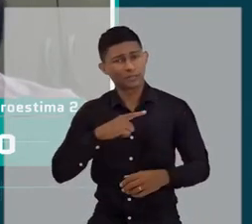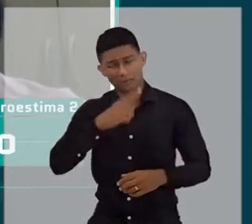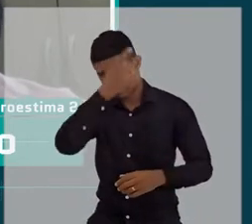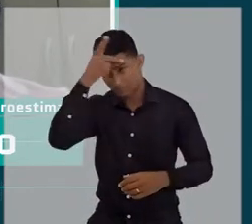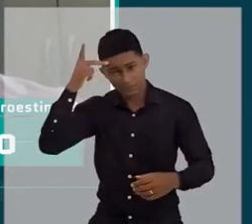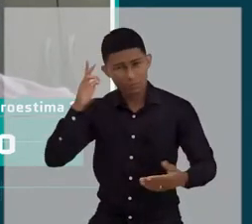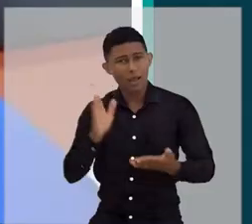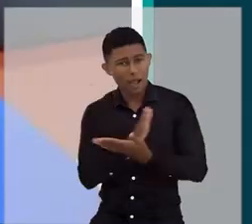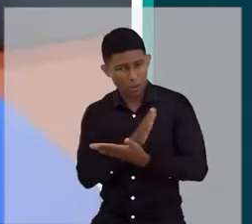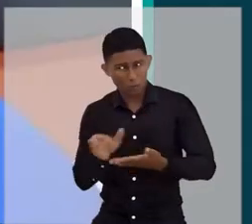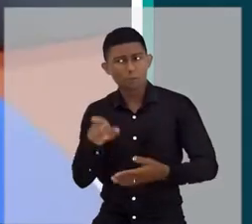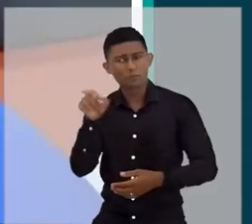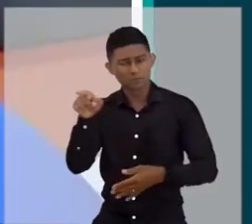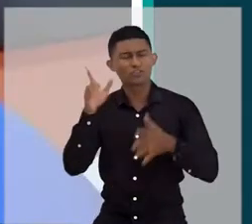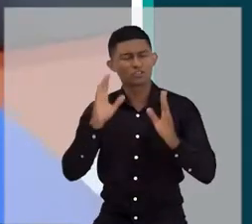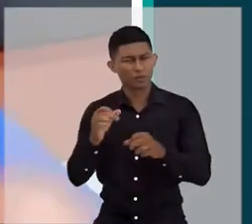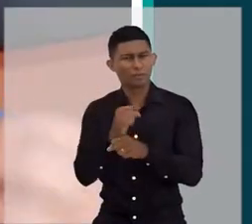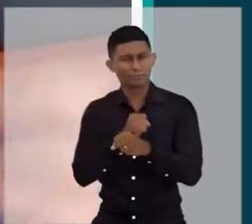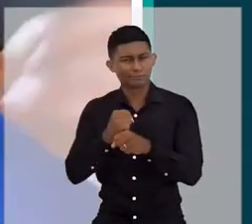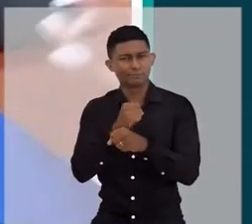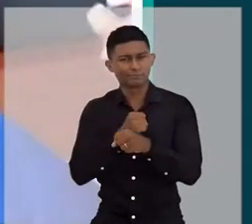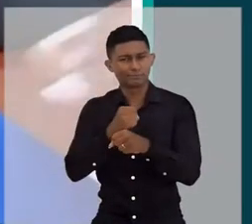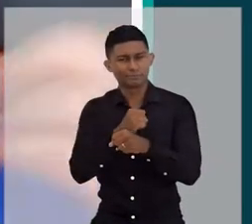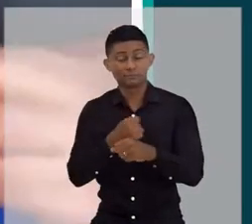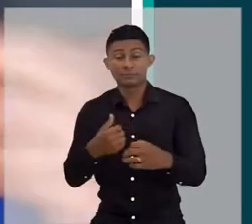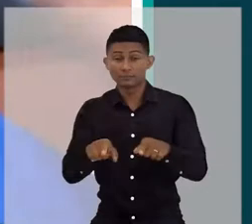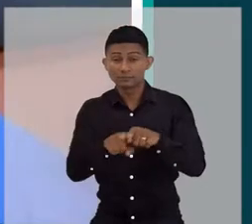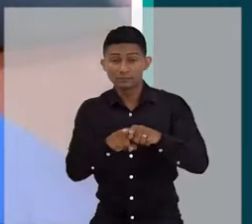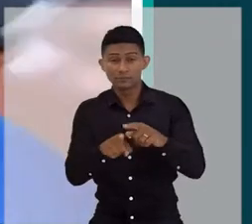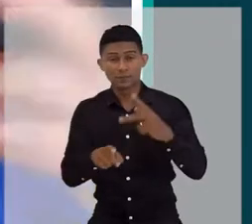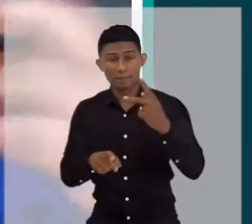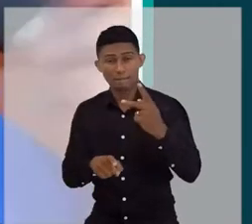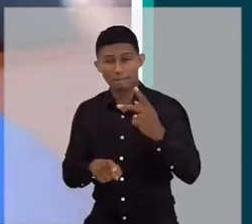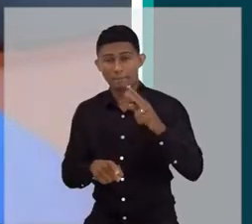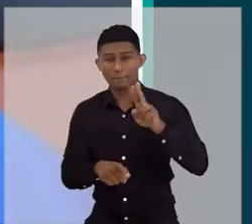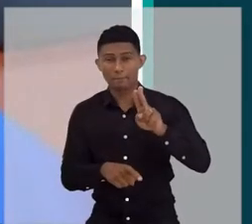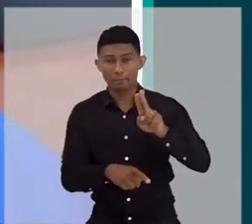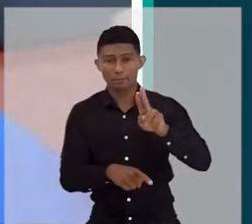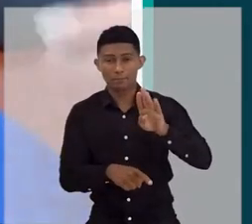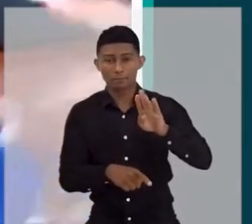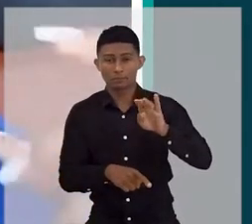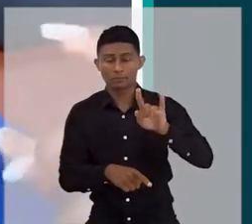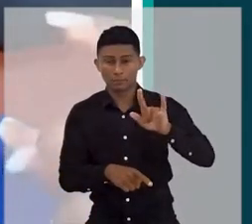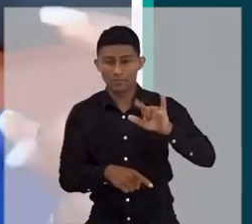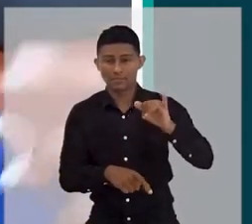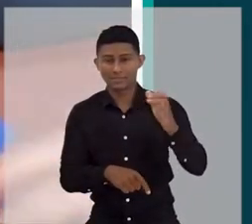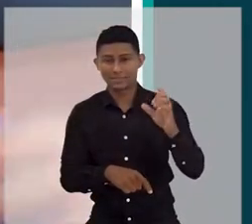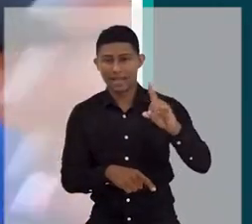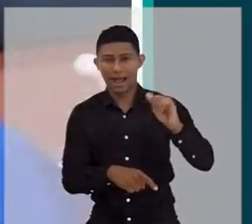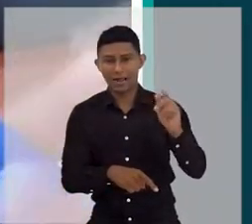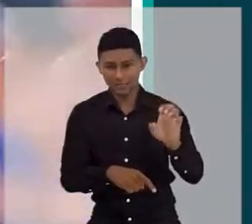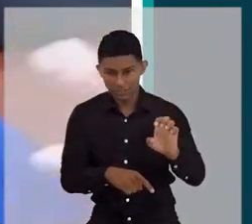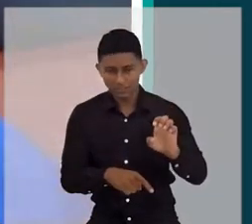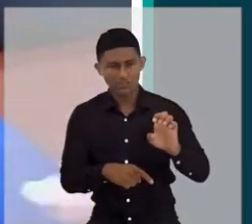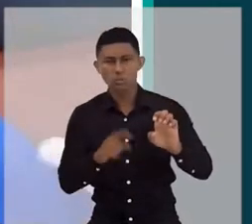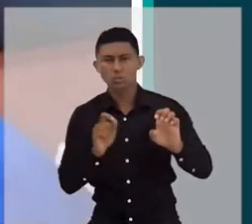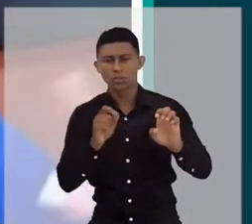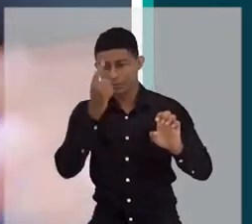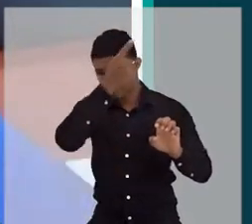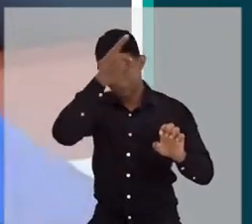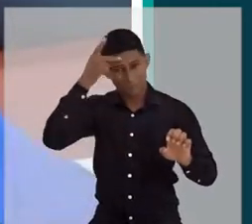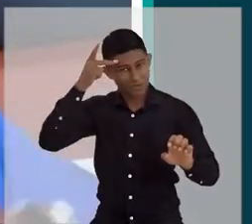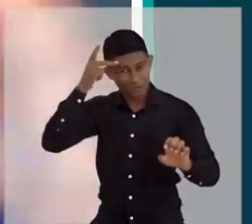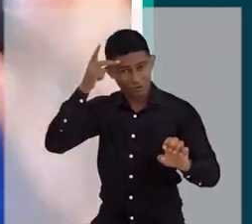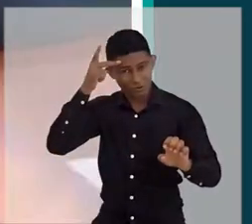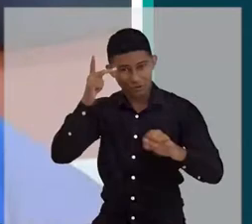tá aí pulgente há algum tempo, e que a publicidade começou a entender que essas pessoas que estavam dando dicas,